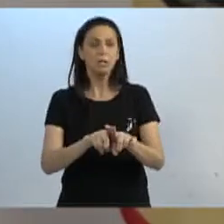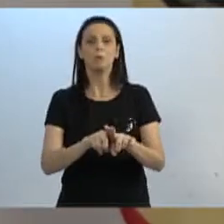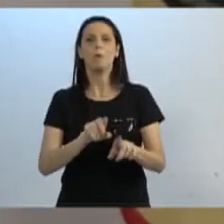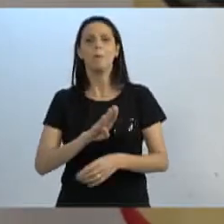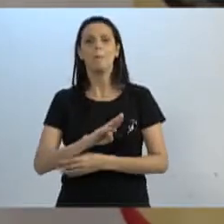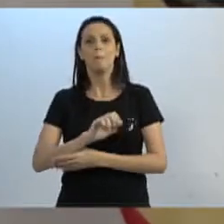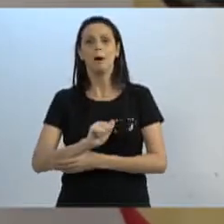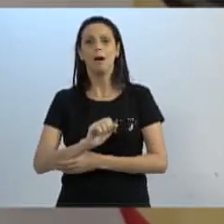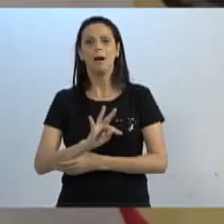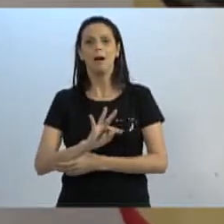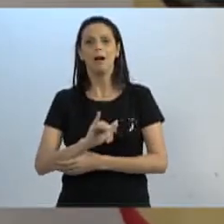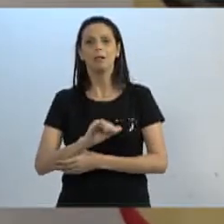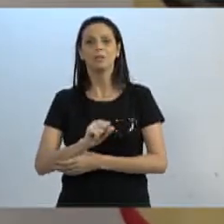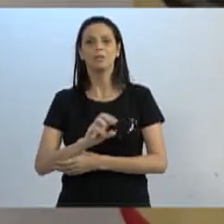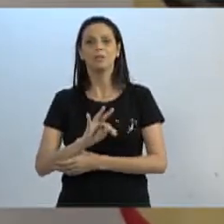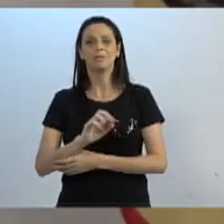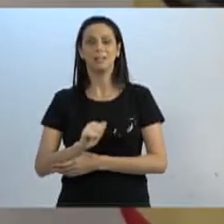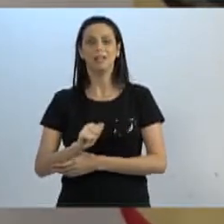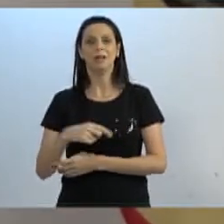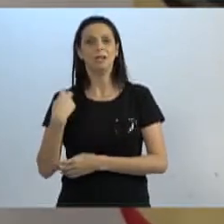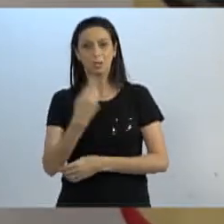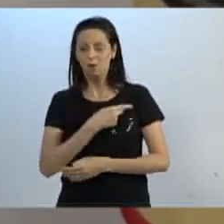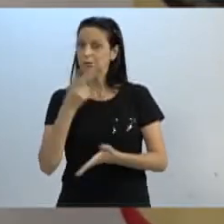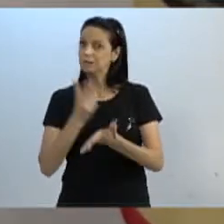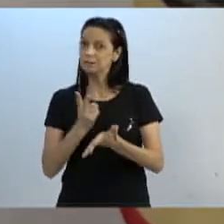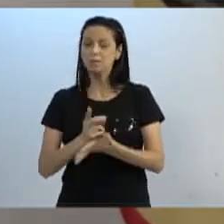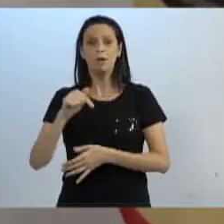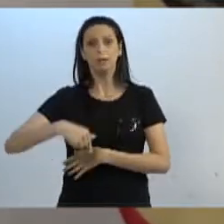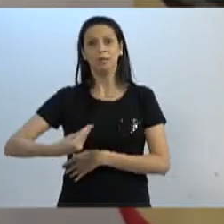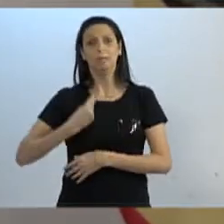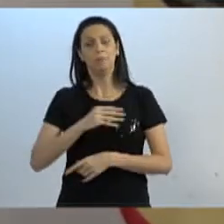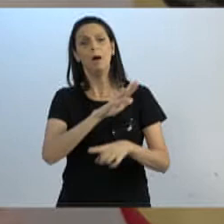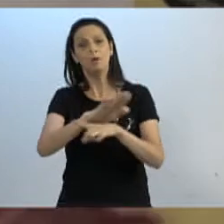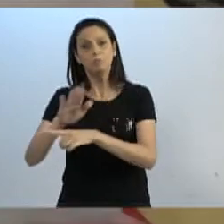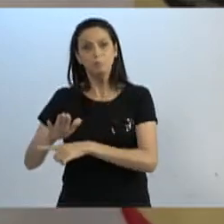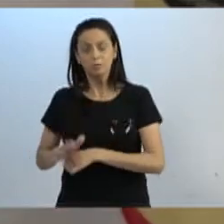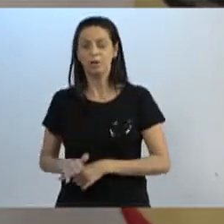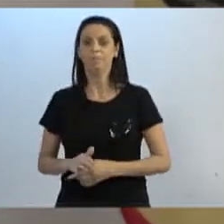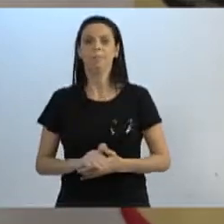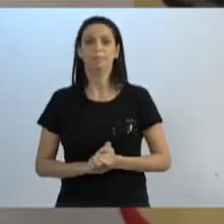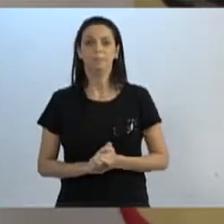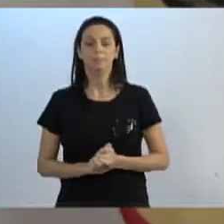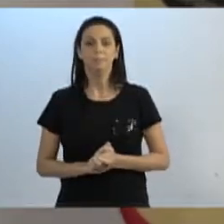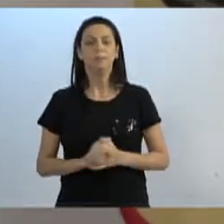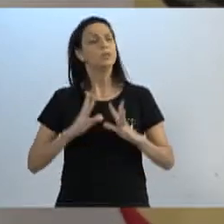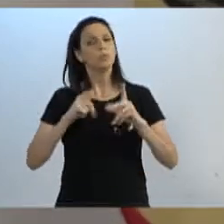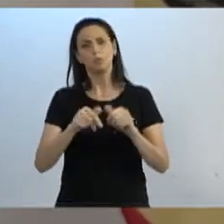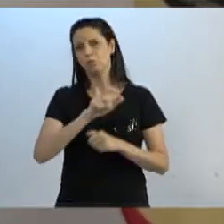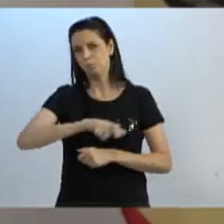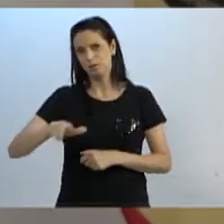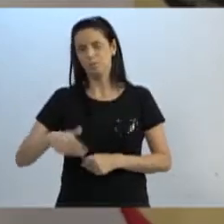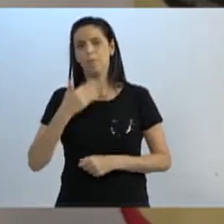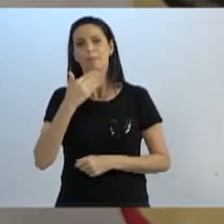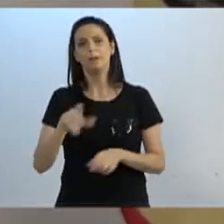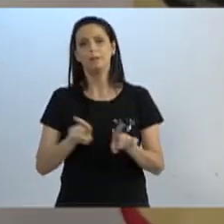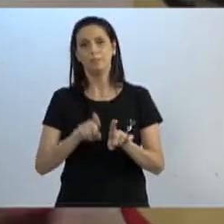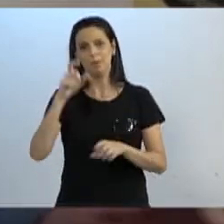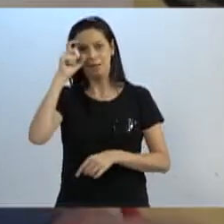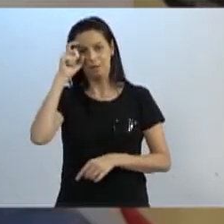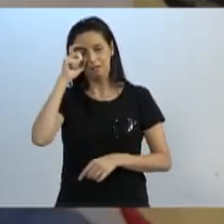dizer que estamos aí para fazer sempre o bem e nunca olhar a quem. Mas gostaria que o nobre parceiro Ari mostrasse a próxima foto,